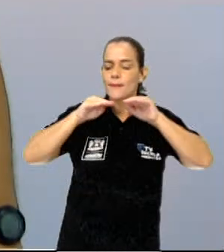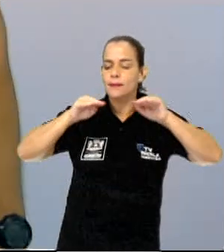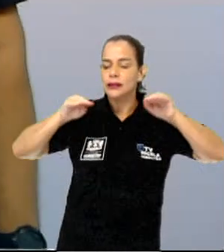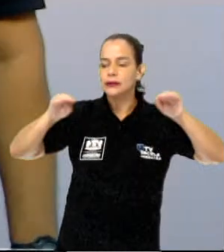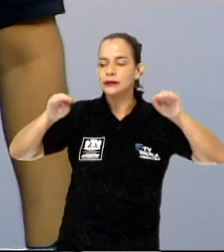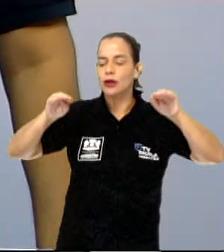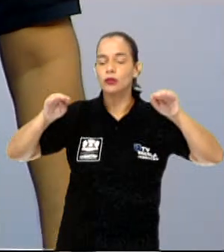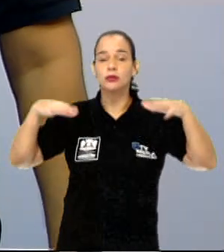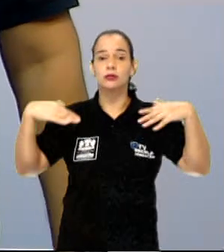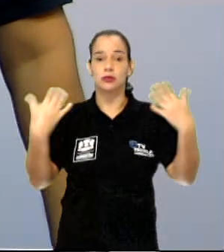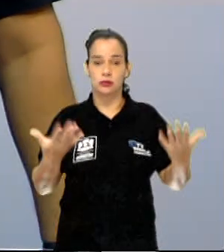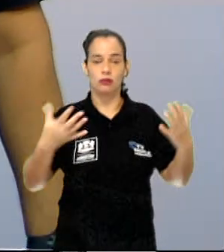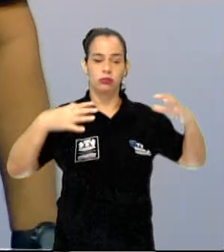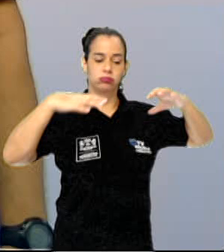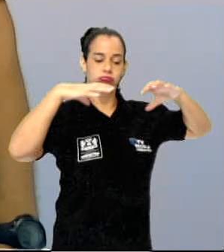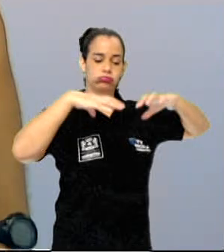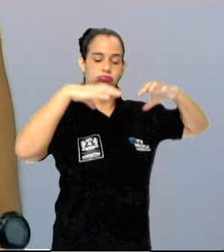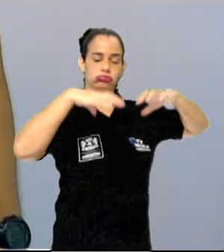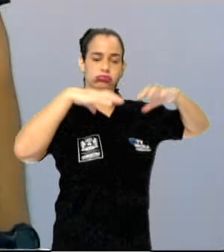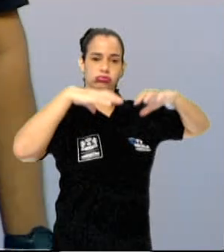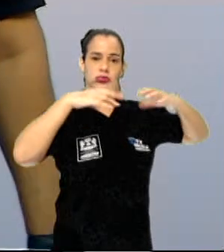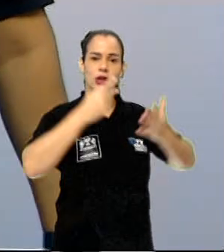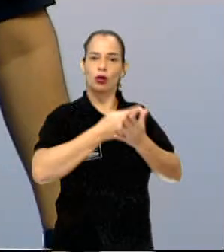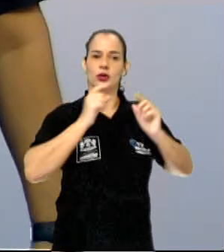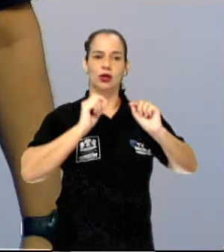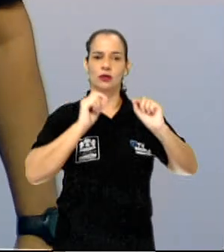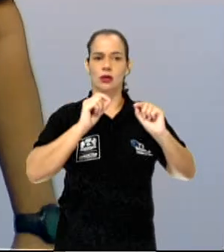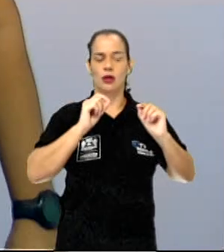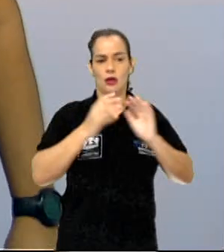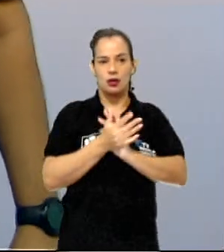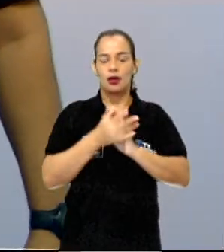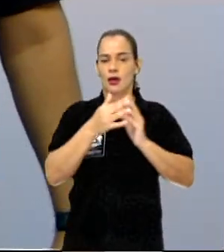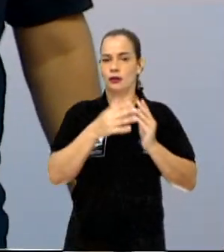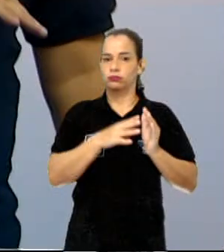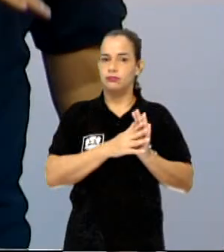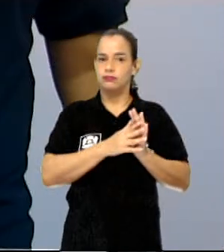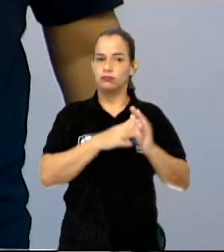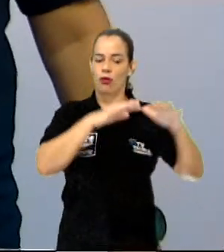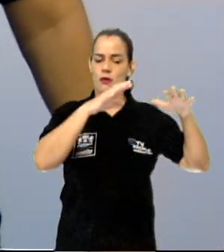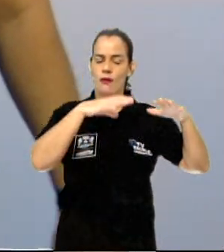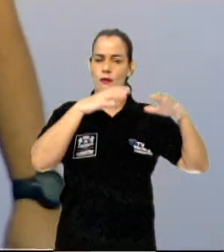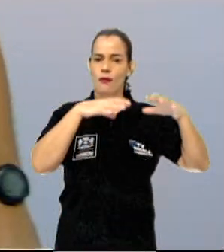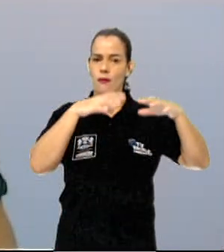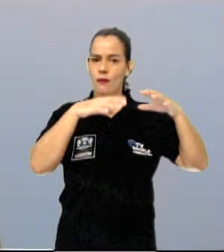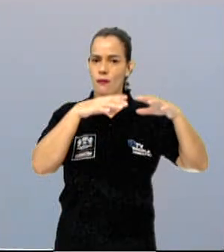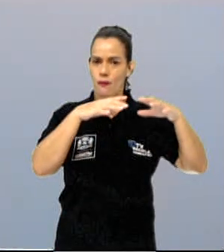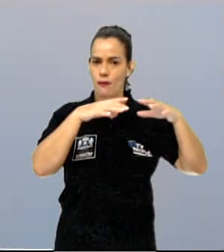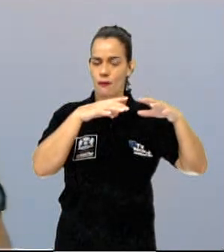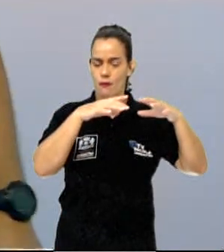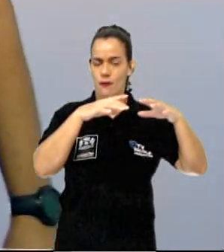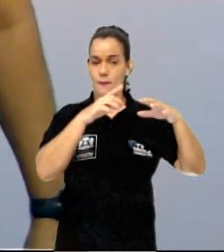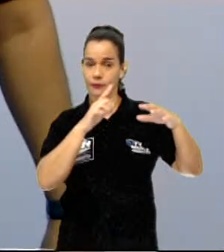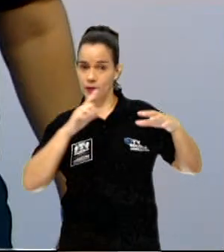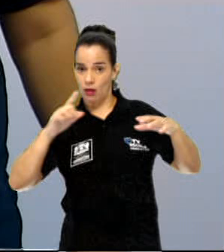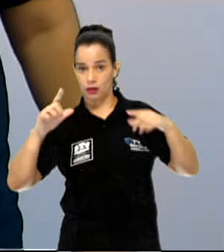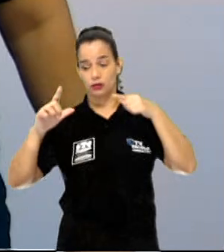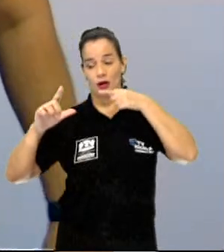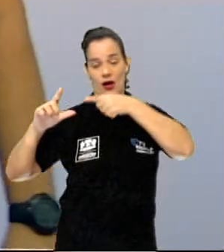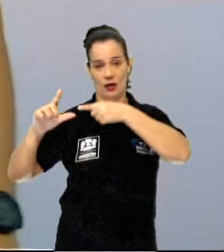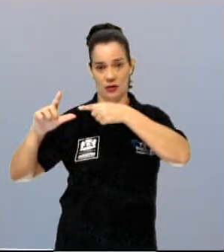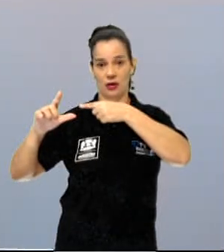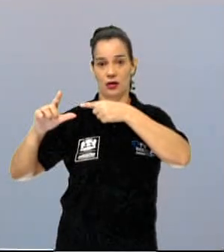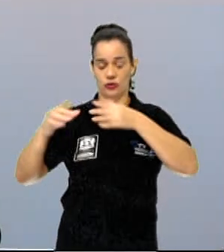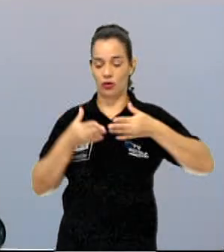As chuvas, quando caem ali naquela região dos planaltos, elas vão escorrer, né? Para o lado leste, uma parte, então são rios